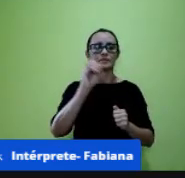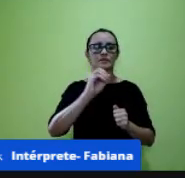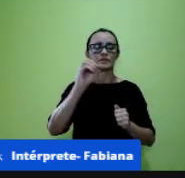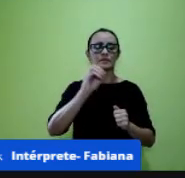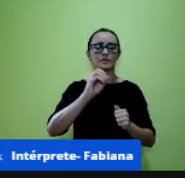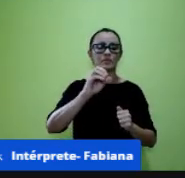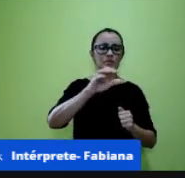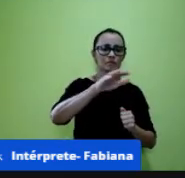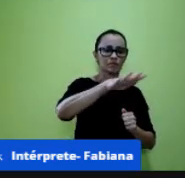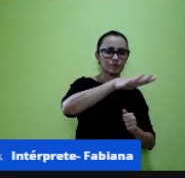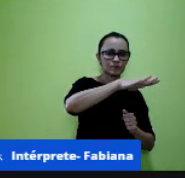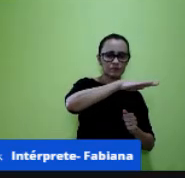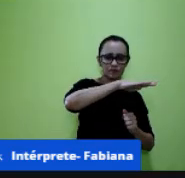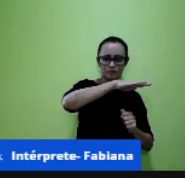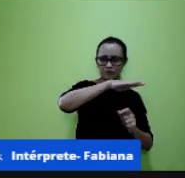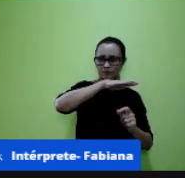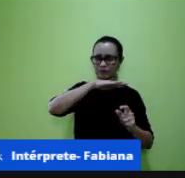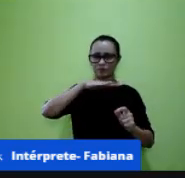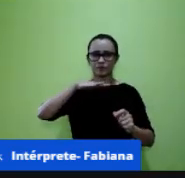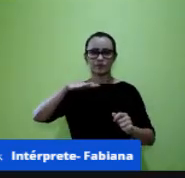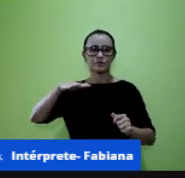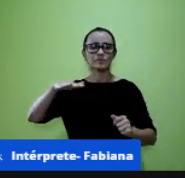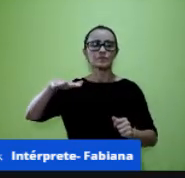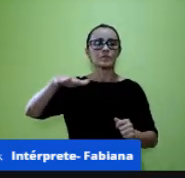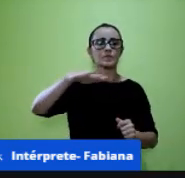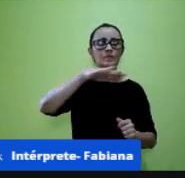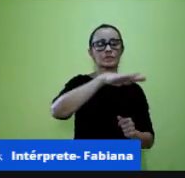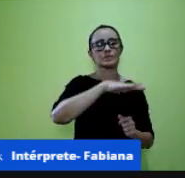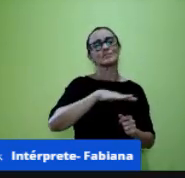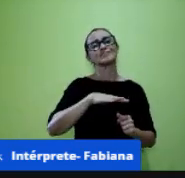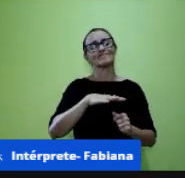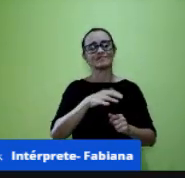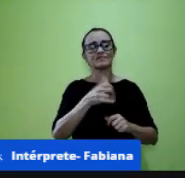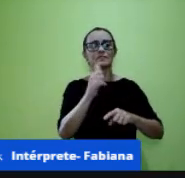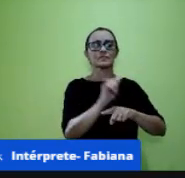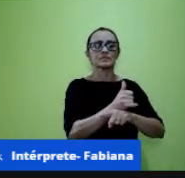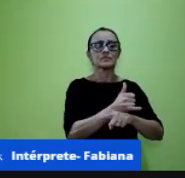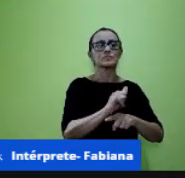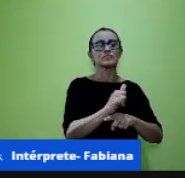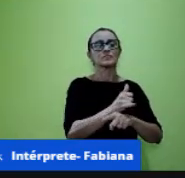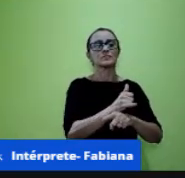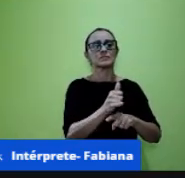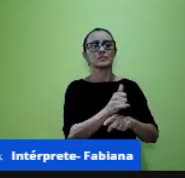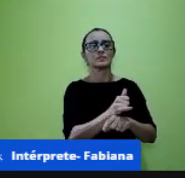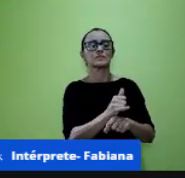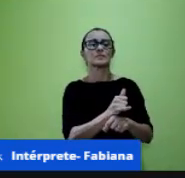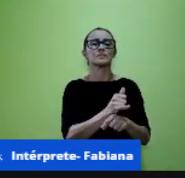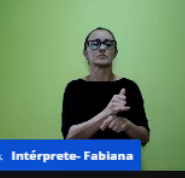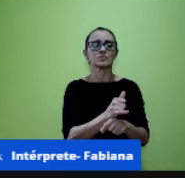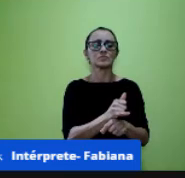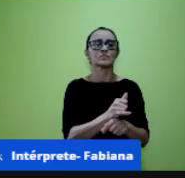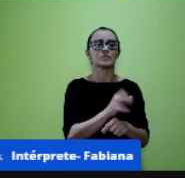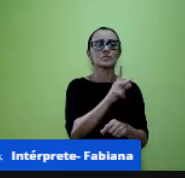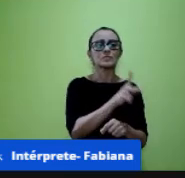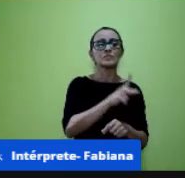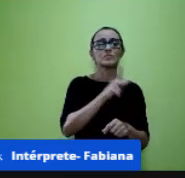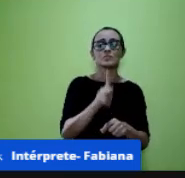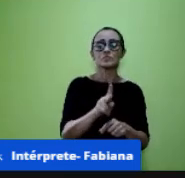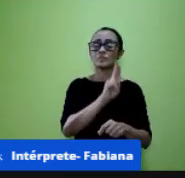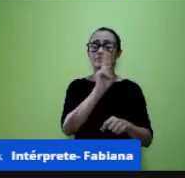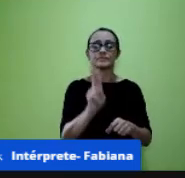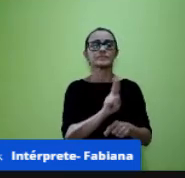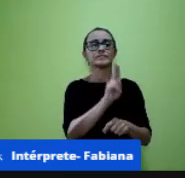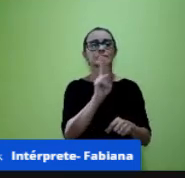estratégias docentes que nós podemos desenvolver a partir das TICs exatamente